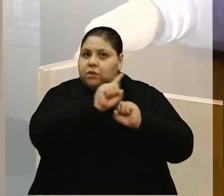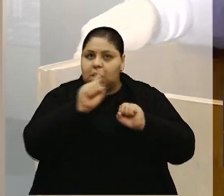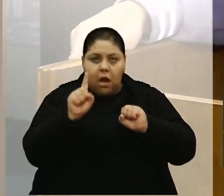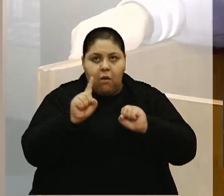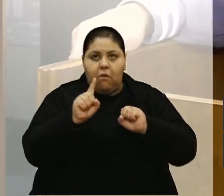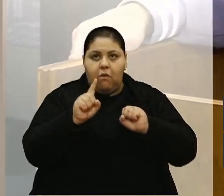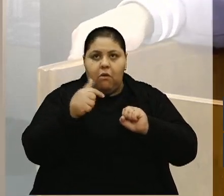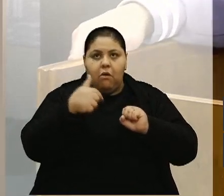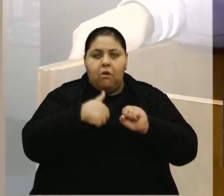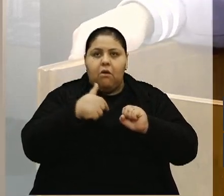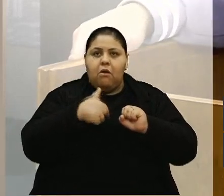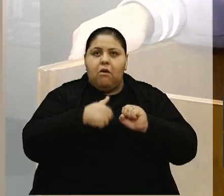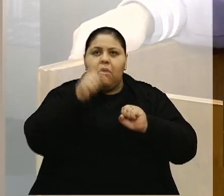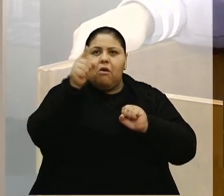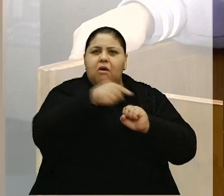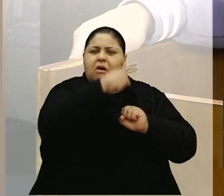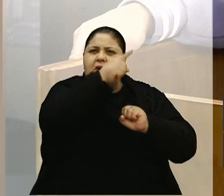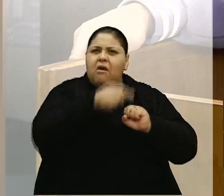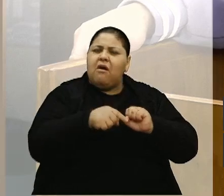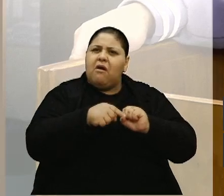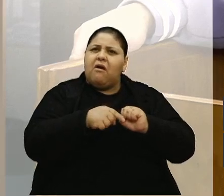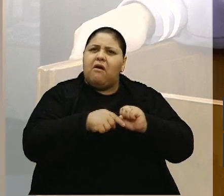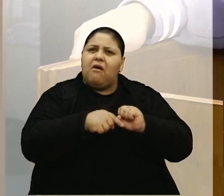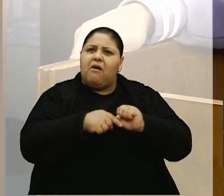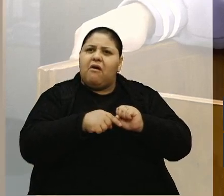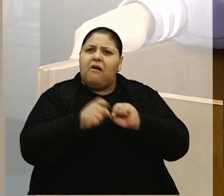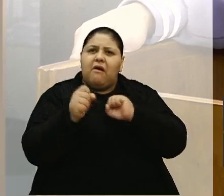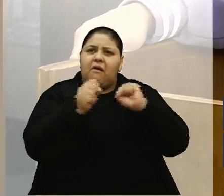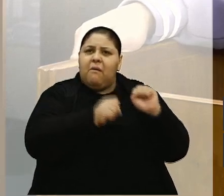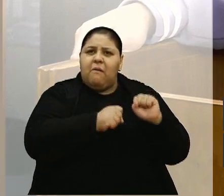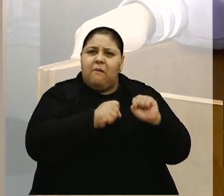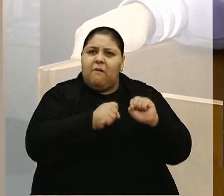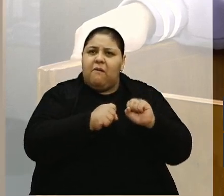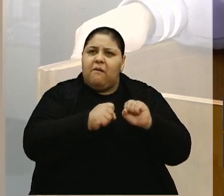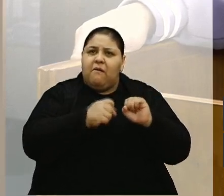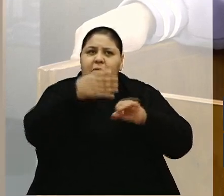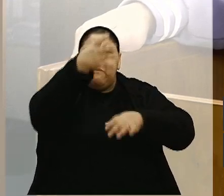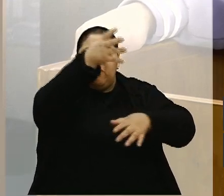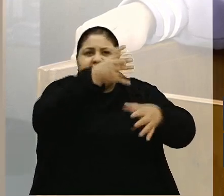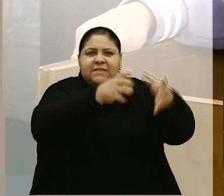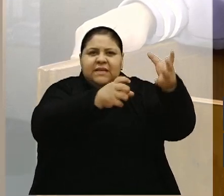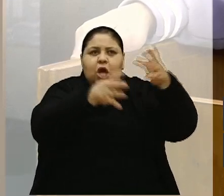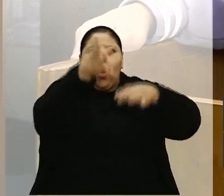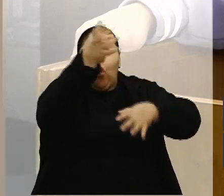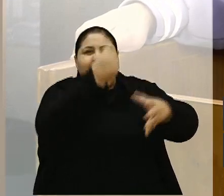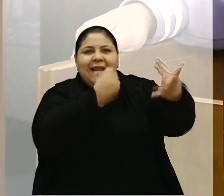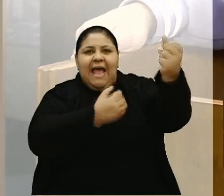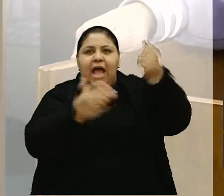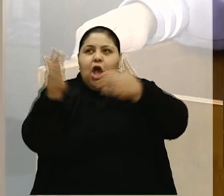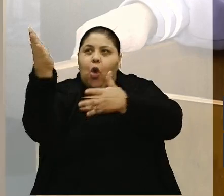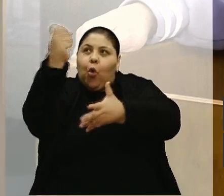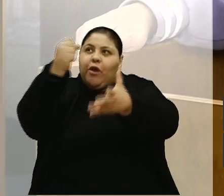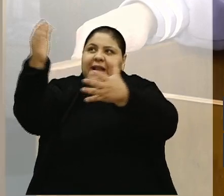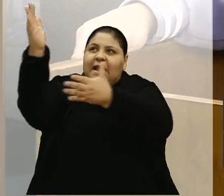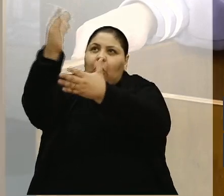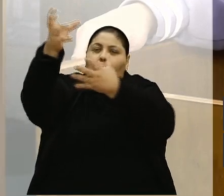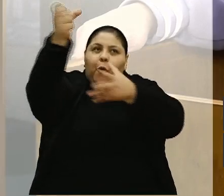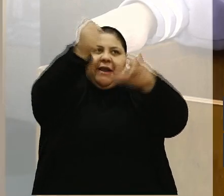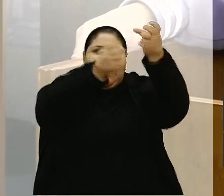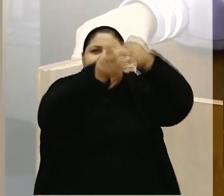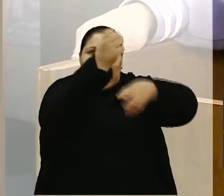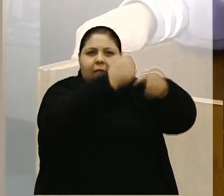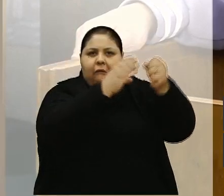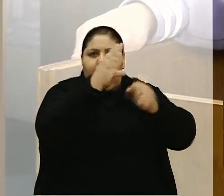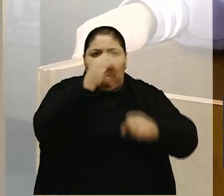consegui desinterditar por lá de cima, para que pelo menos eles possam colher da toda aquela volta, está lá pela Quarta Légua, mas mesmo assim, precariamente.